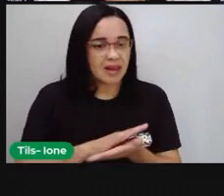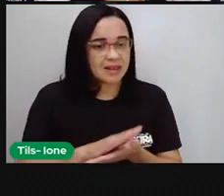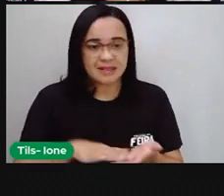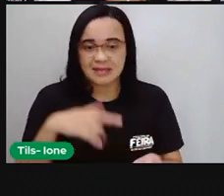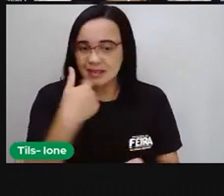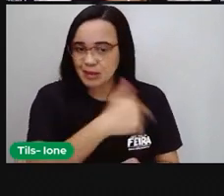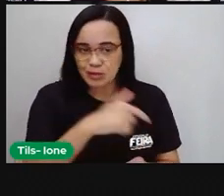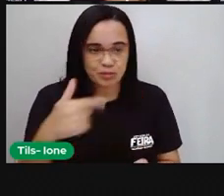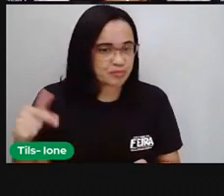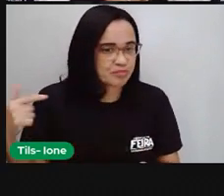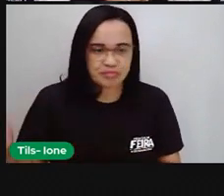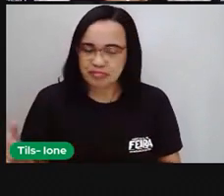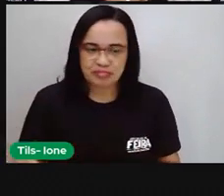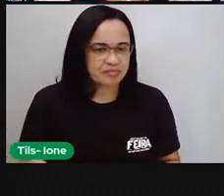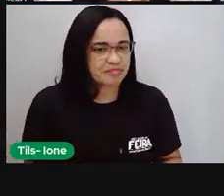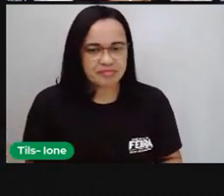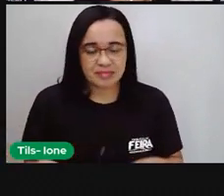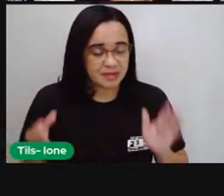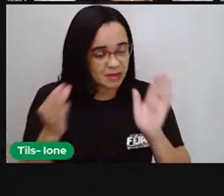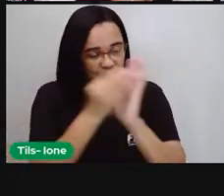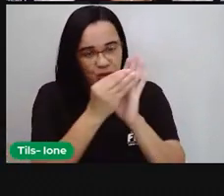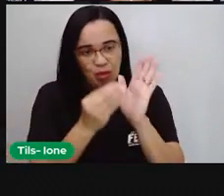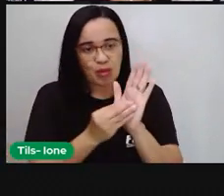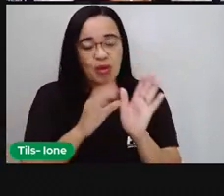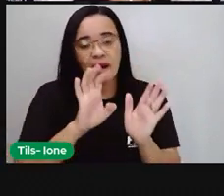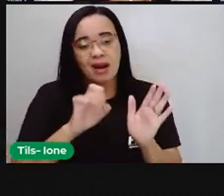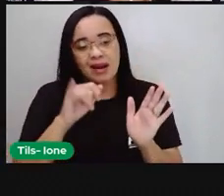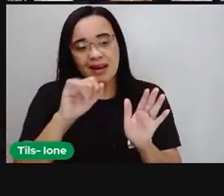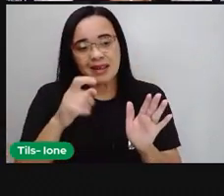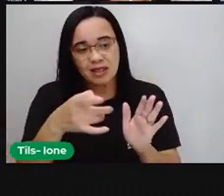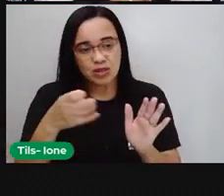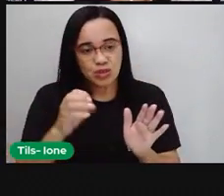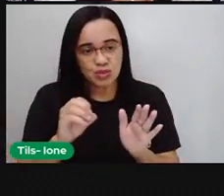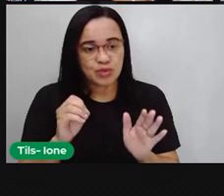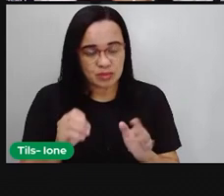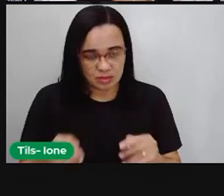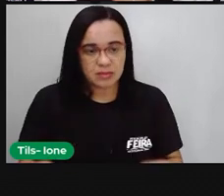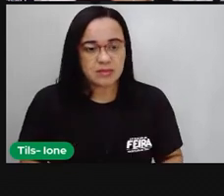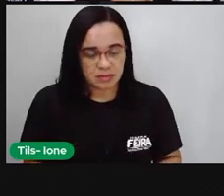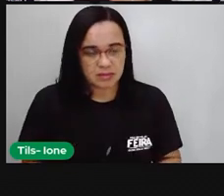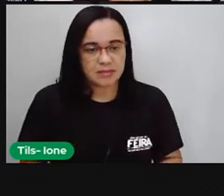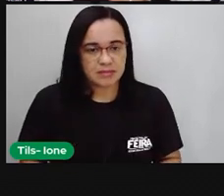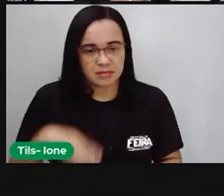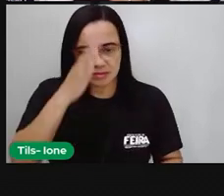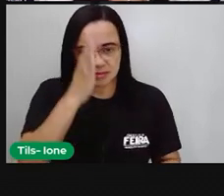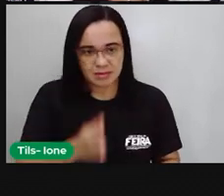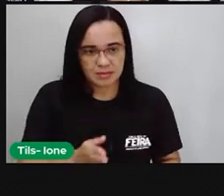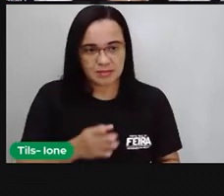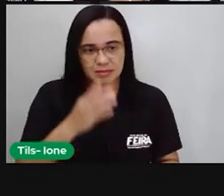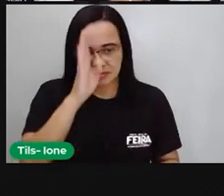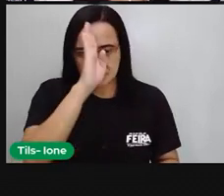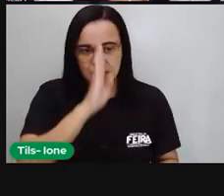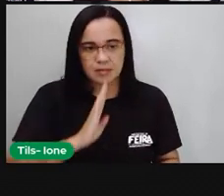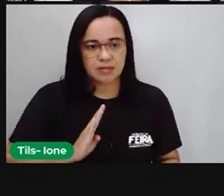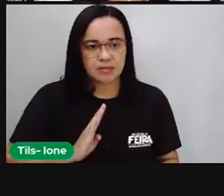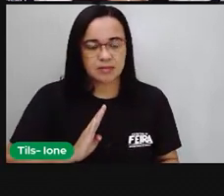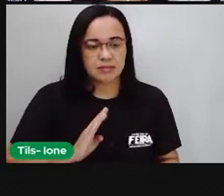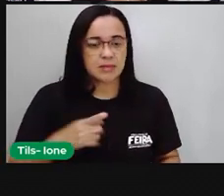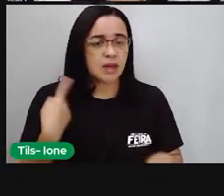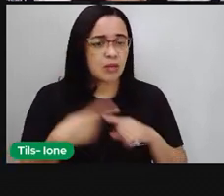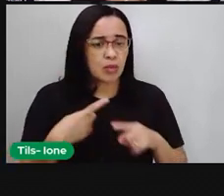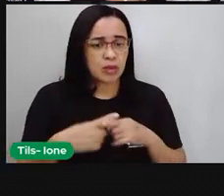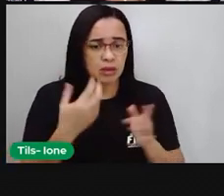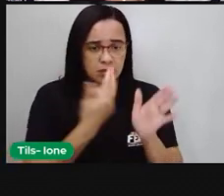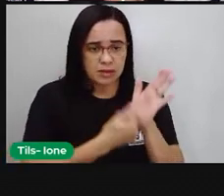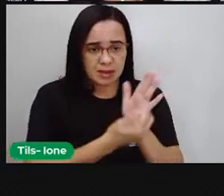impossibilidade de colocar eixos simétricos, eixos de simetria. Nesse caso aí, essa figura, ela é